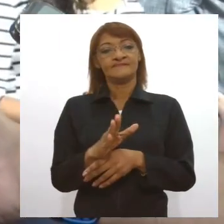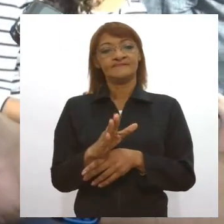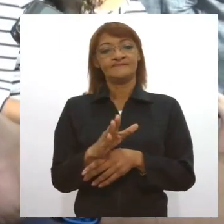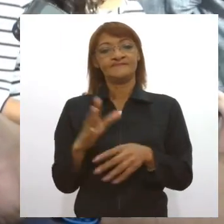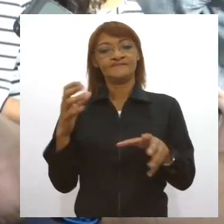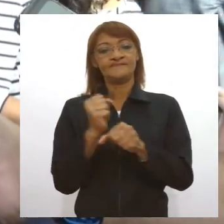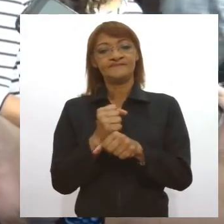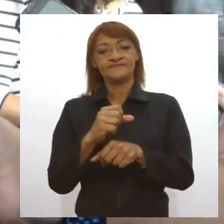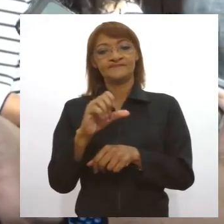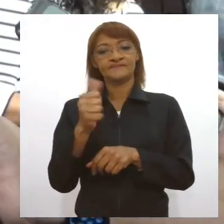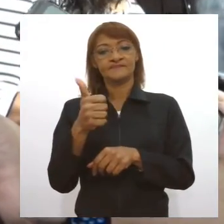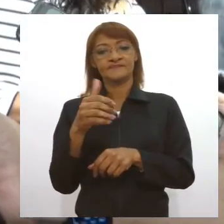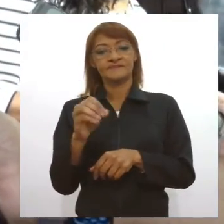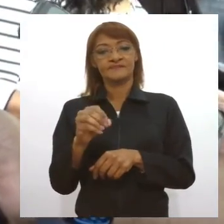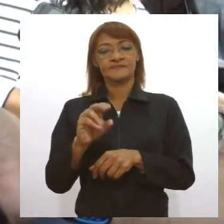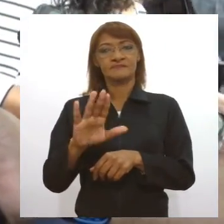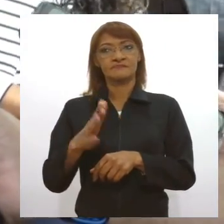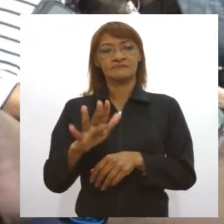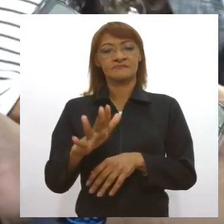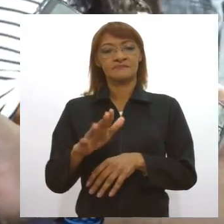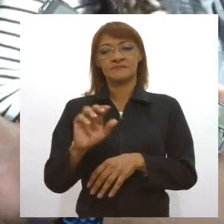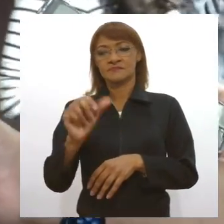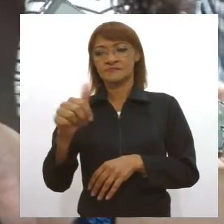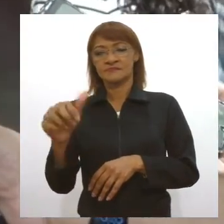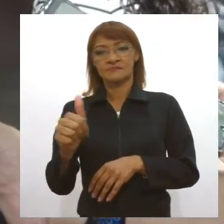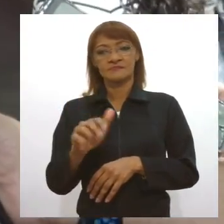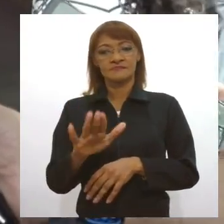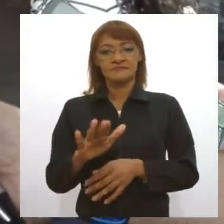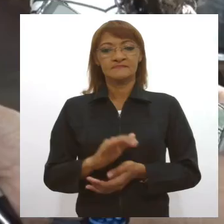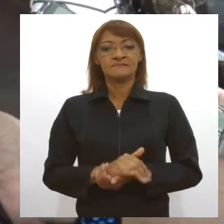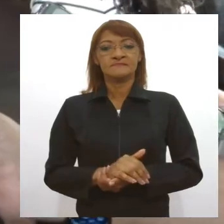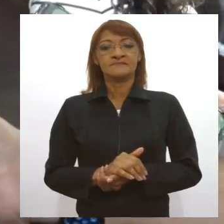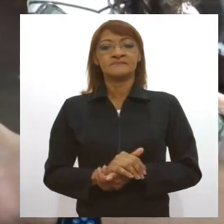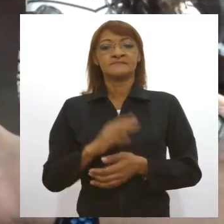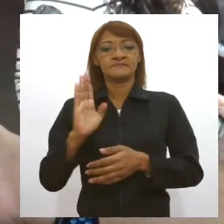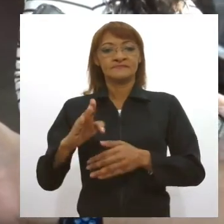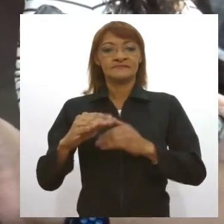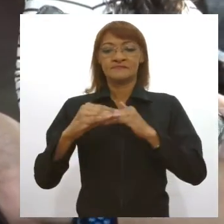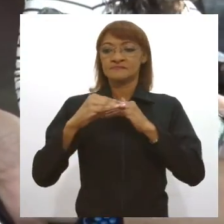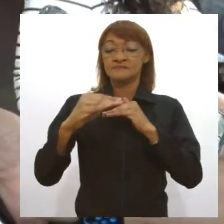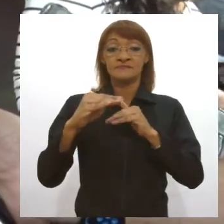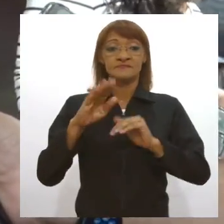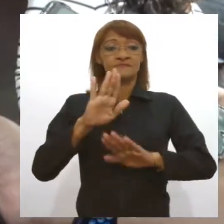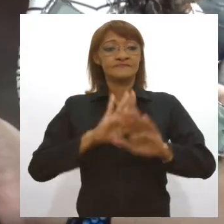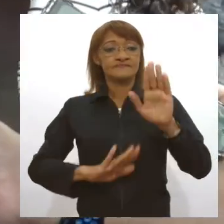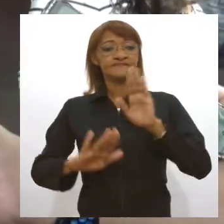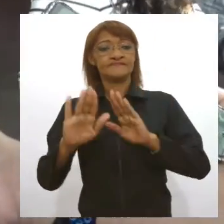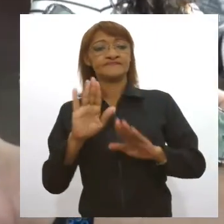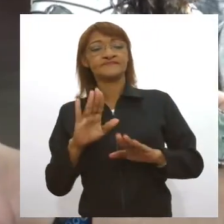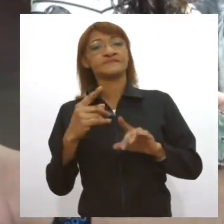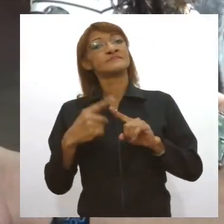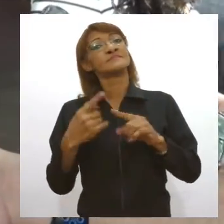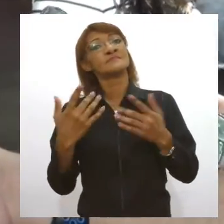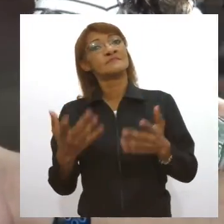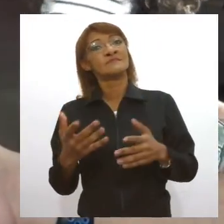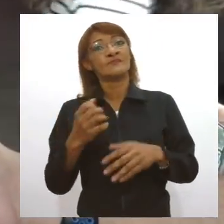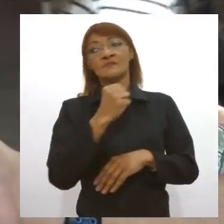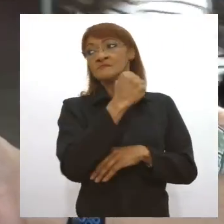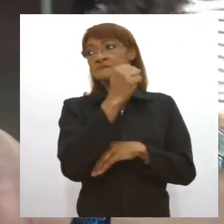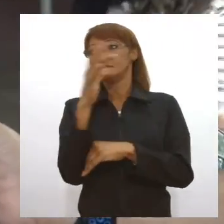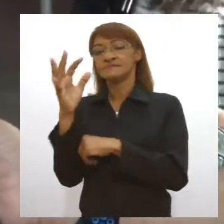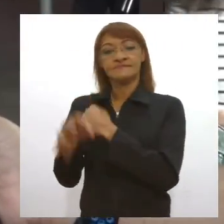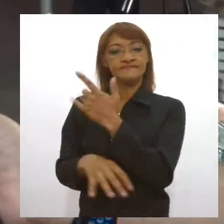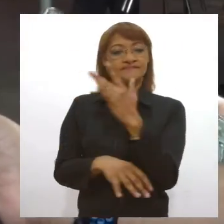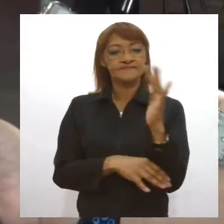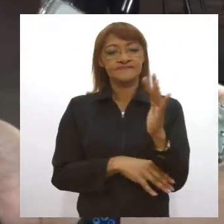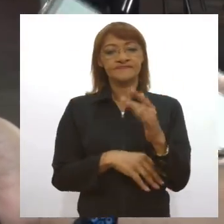de 10 ou 11 etapas, salvo engano. Como é uma obra complexa, tem que ter muito cuidado por causa da questão ambiental. Então, foi